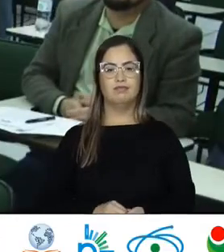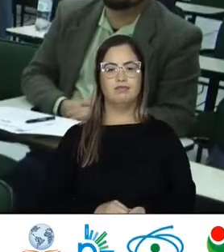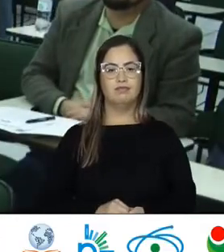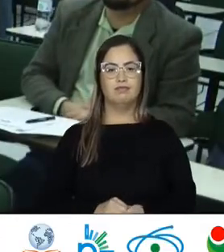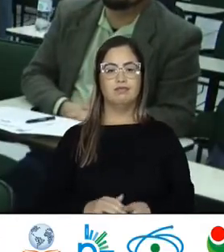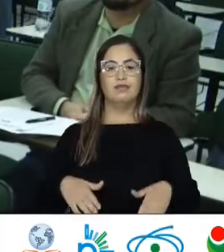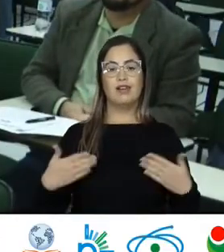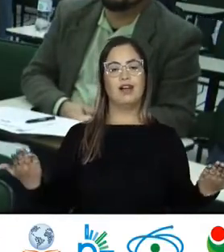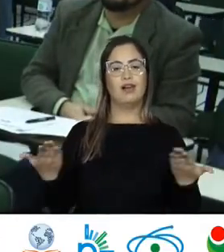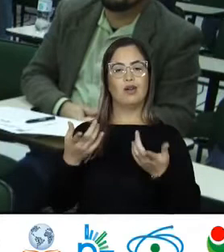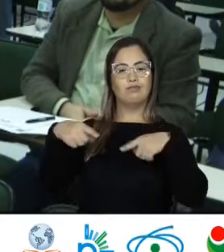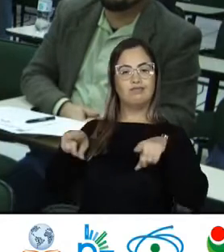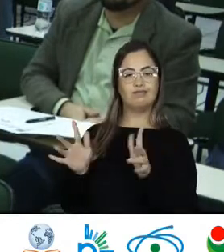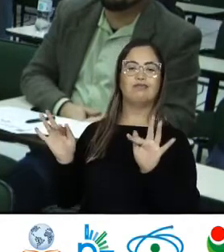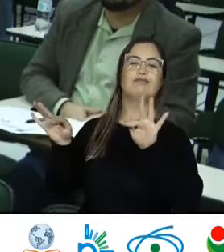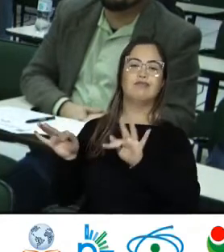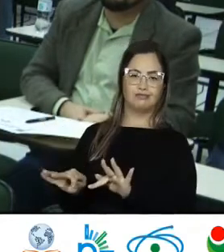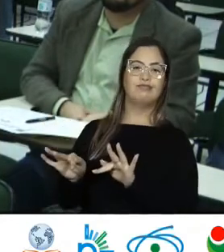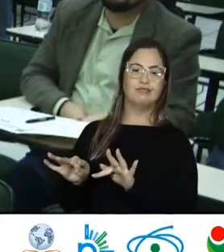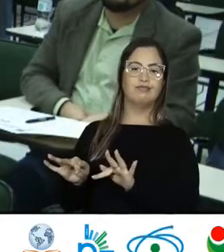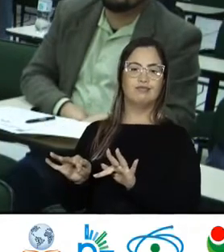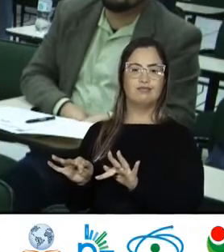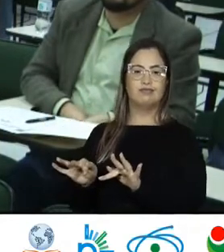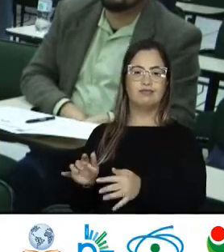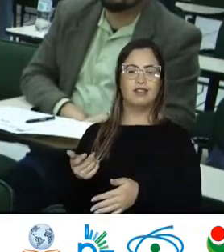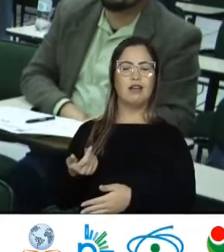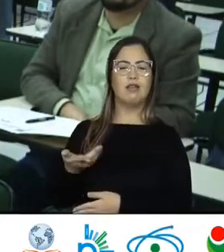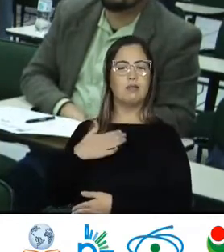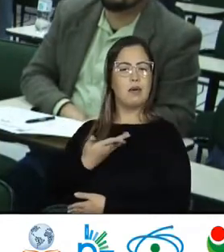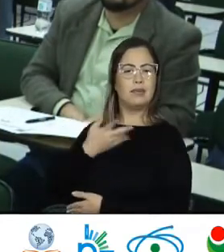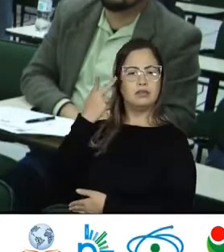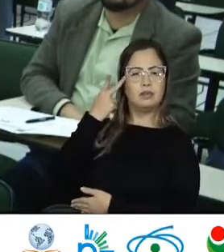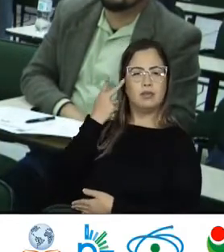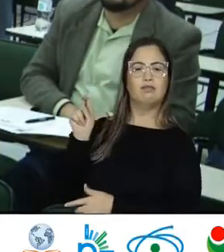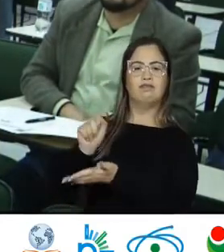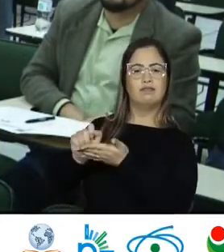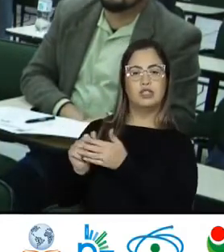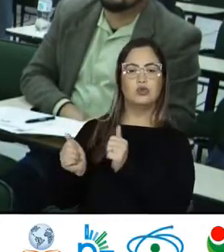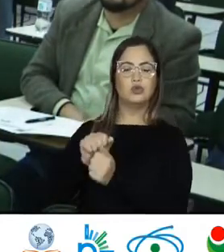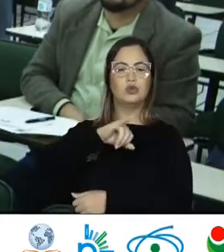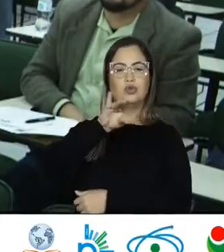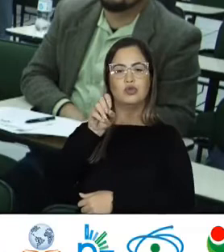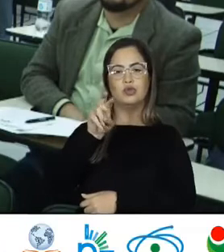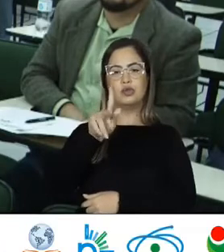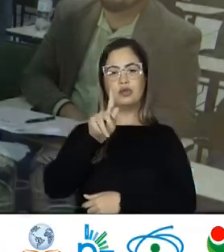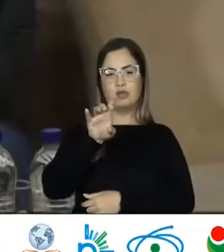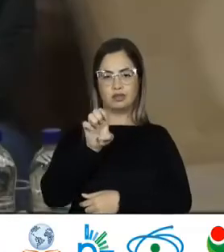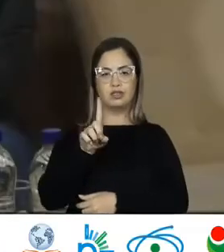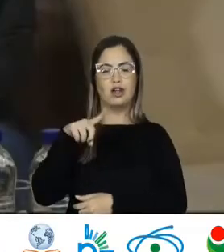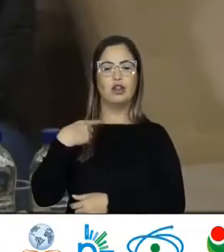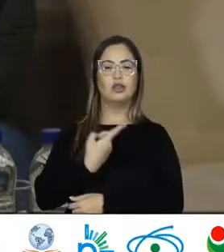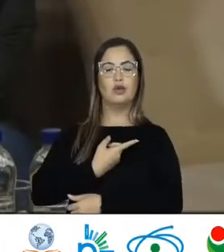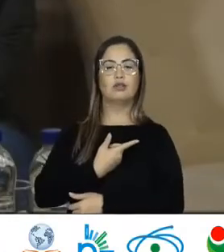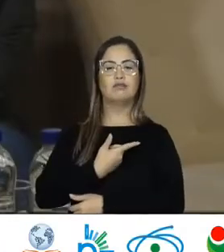Vou encerrar com uma outra canção Uma que fiz em parceria com um amigo de São Paulo Jorge Camargo E a gente fez uma